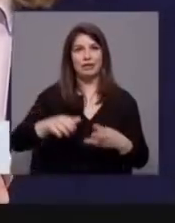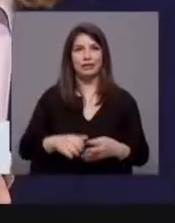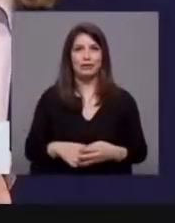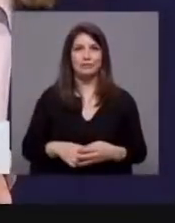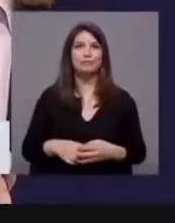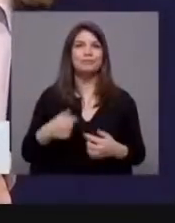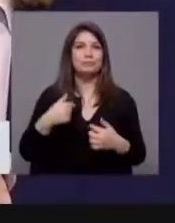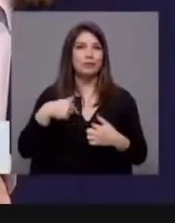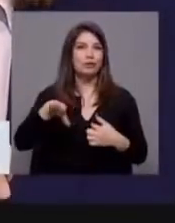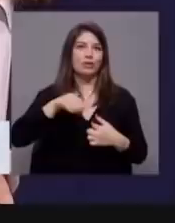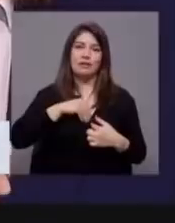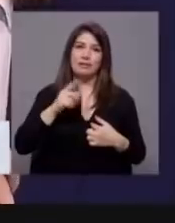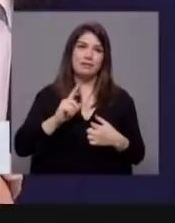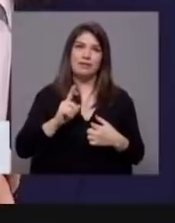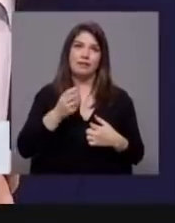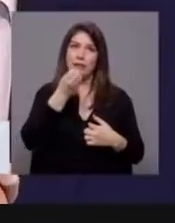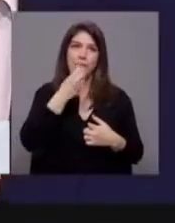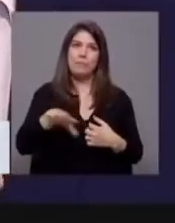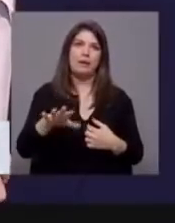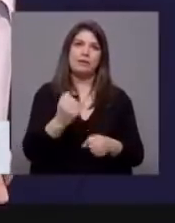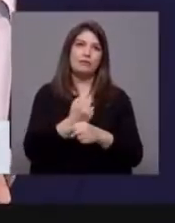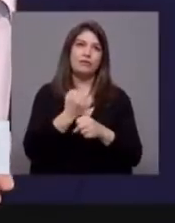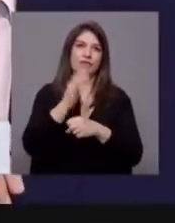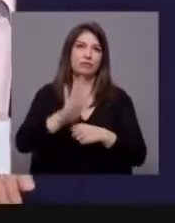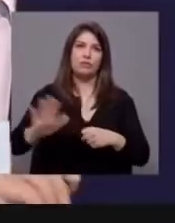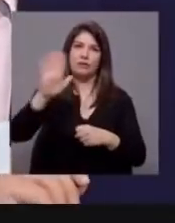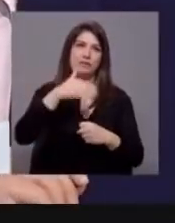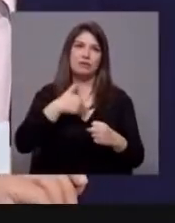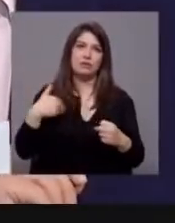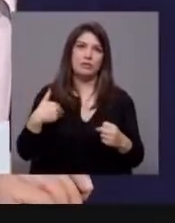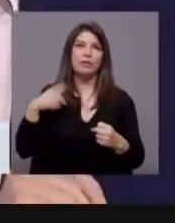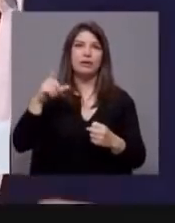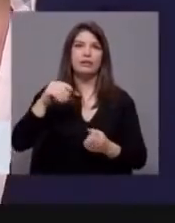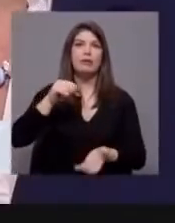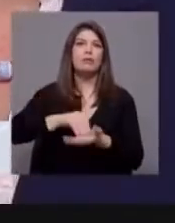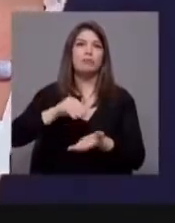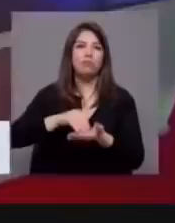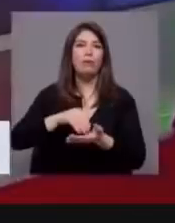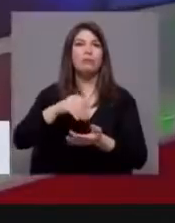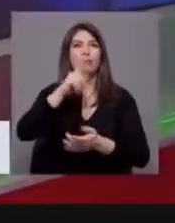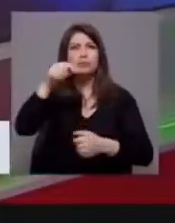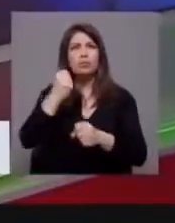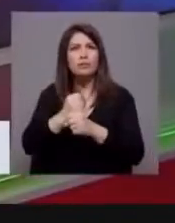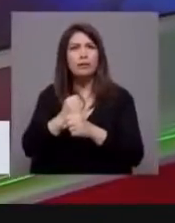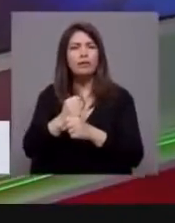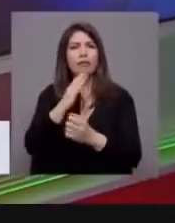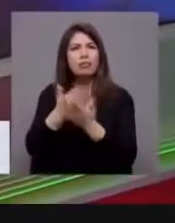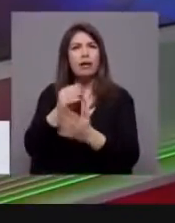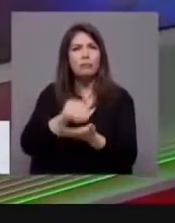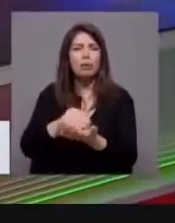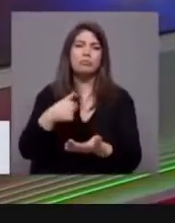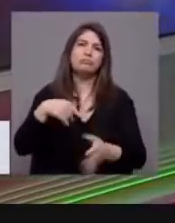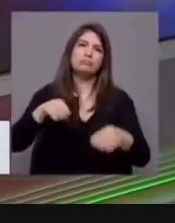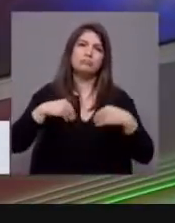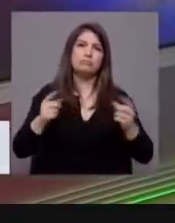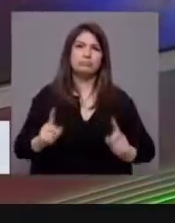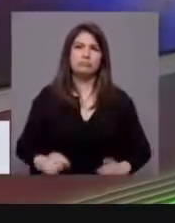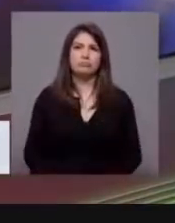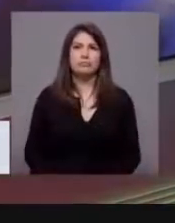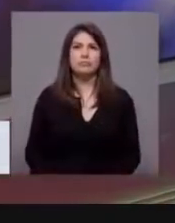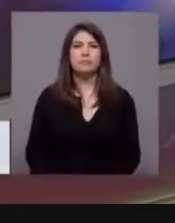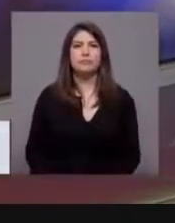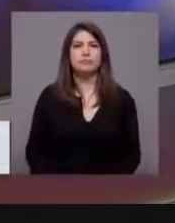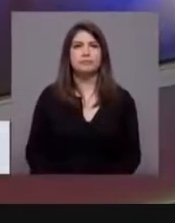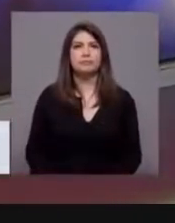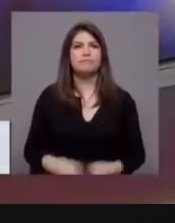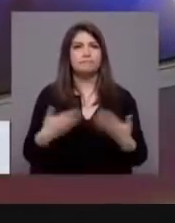temos que terminar... Não aceitaremos perder o Serviço Nacional de Saúde, nem aceitamos a pobreza que tem trabalho. para terminar. Catarina Martins, pergunto mesmo isso, isso que está a dizer. Então